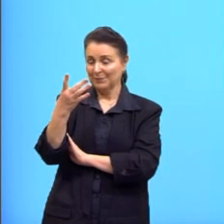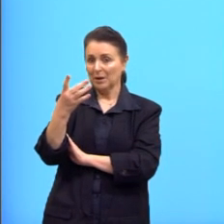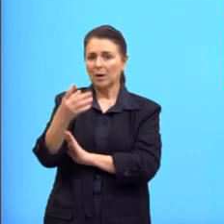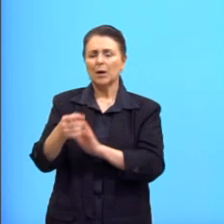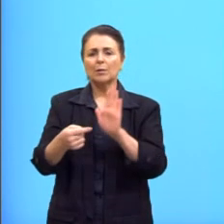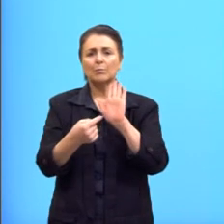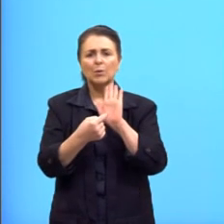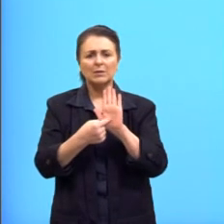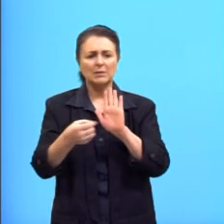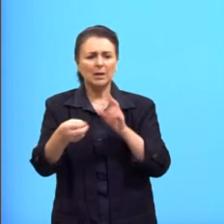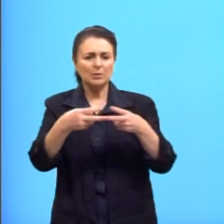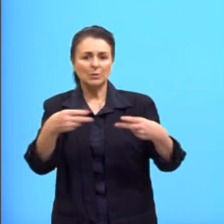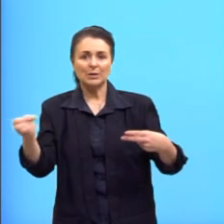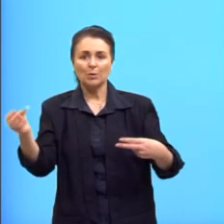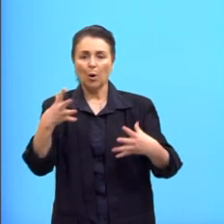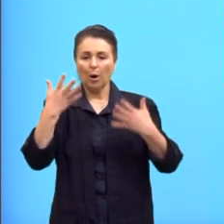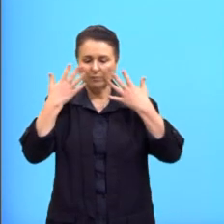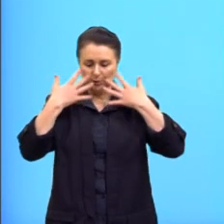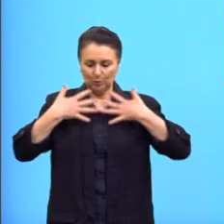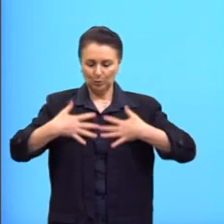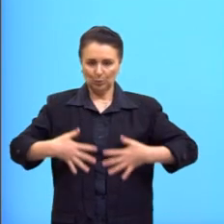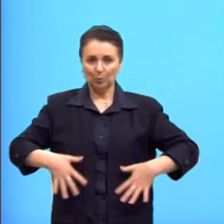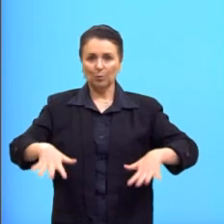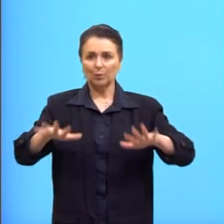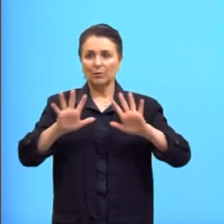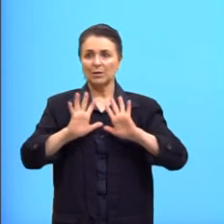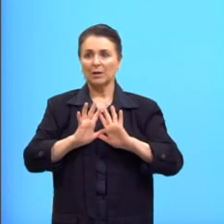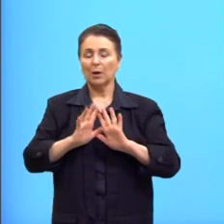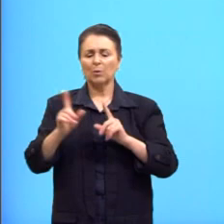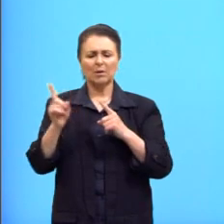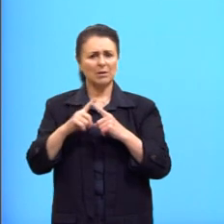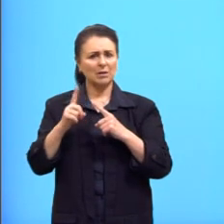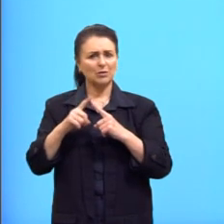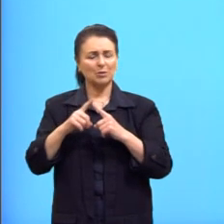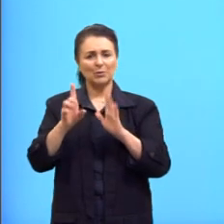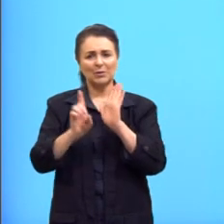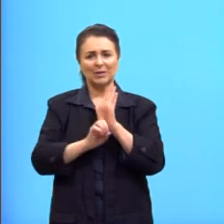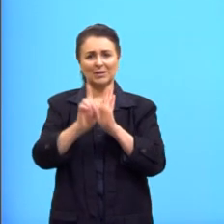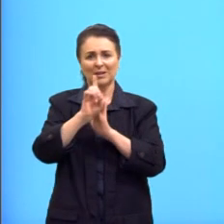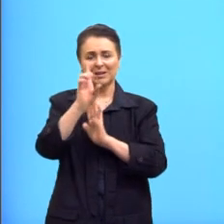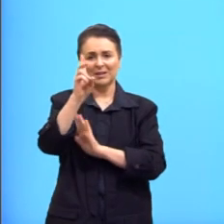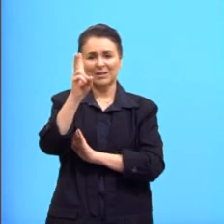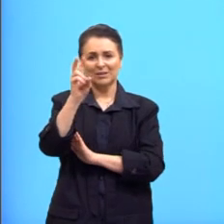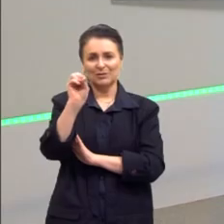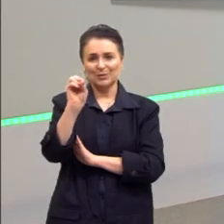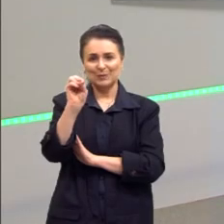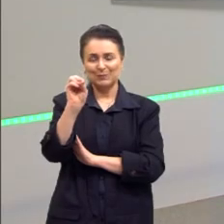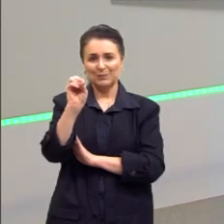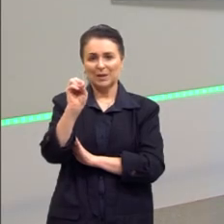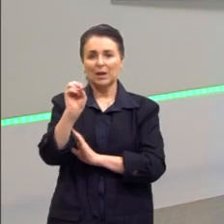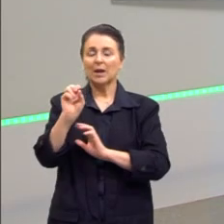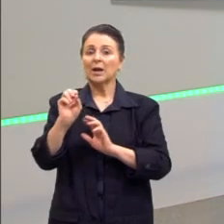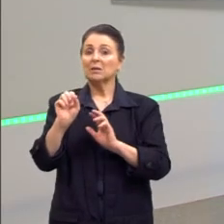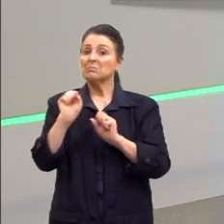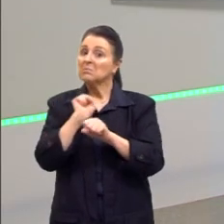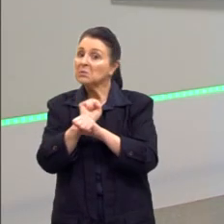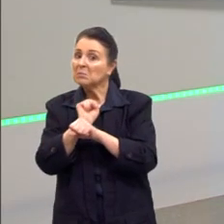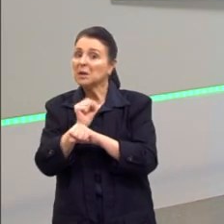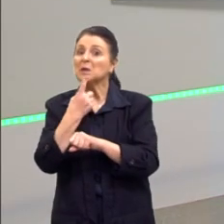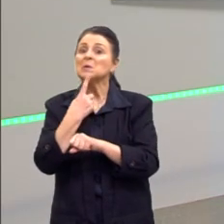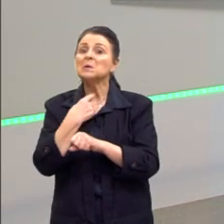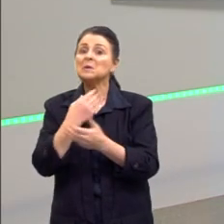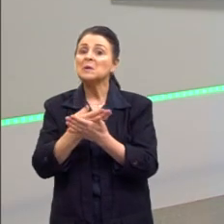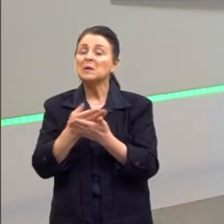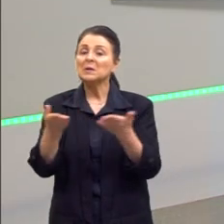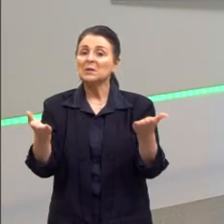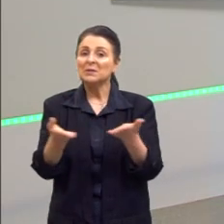modernização também do visual, das mulheres com esse visual bem típico da década de 20. Tá, pessoal? Espero que vocês tenham gostado da